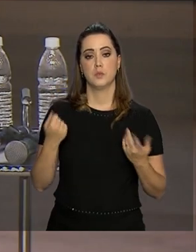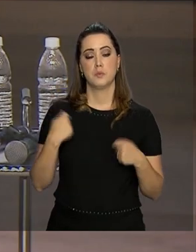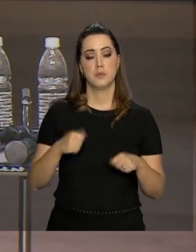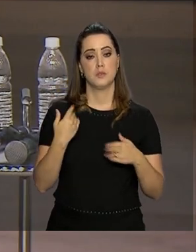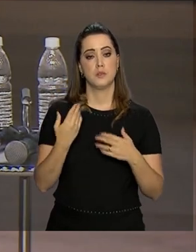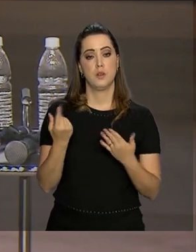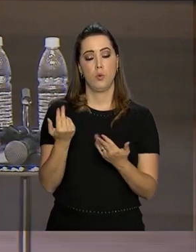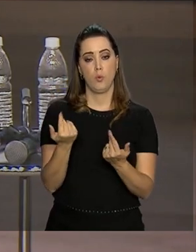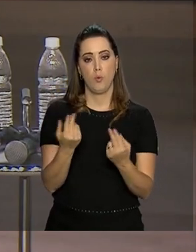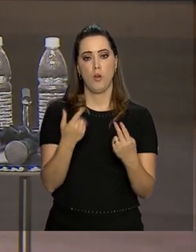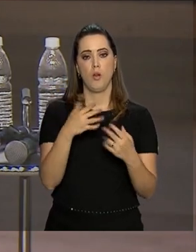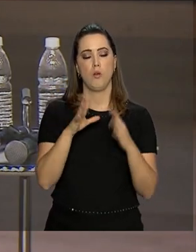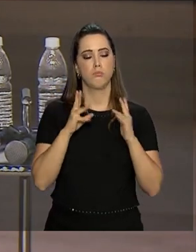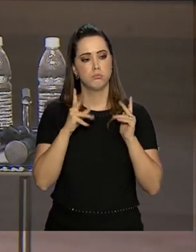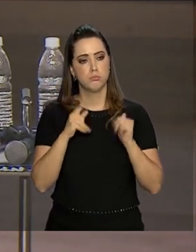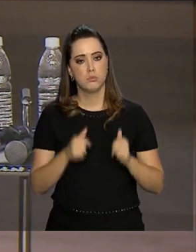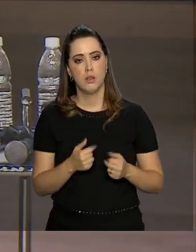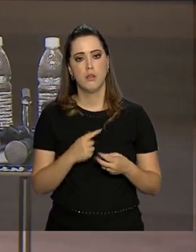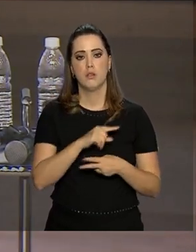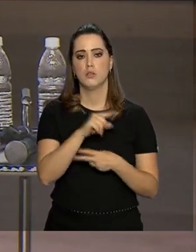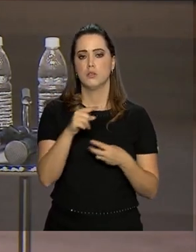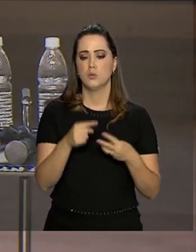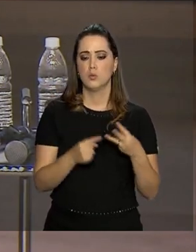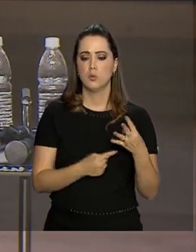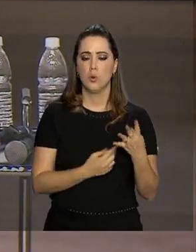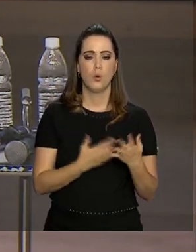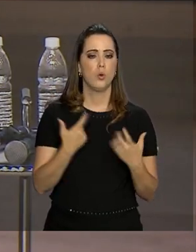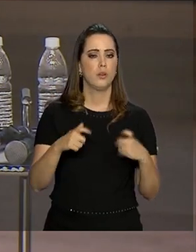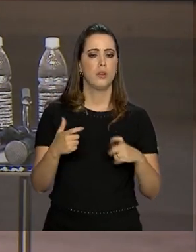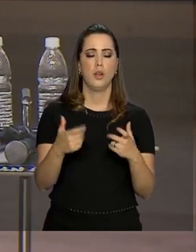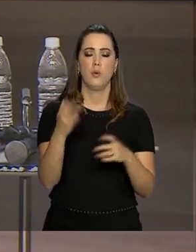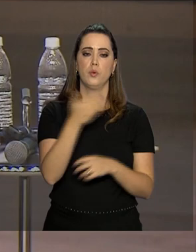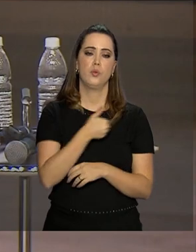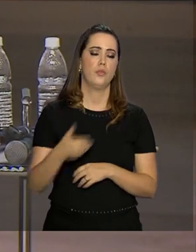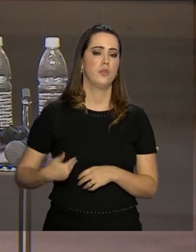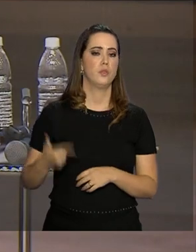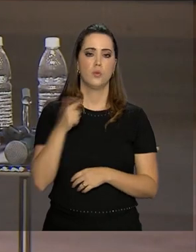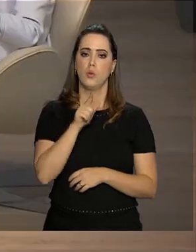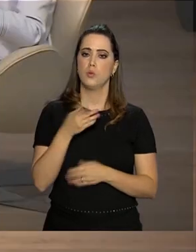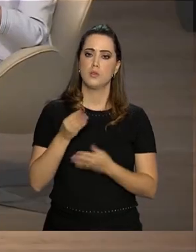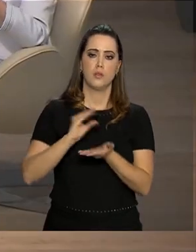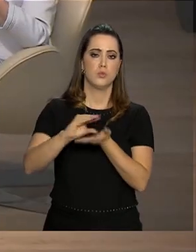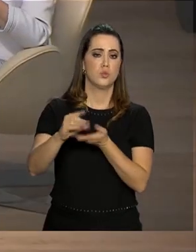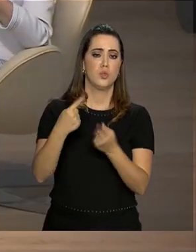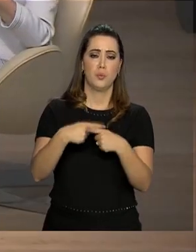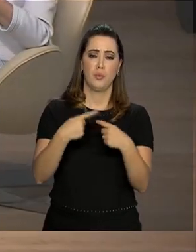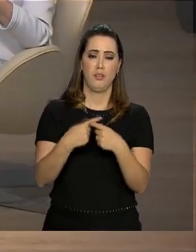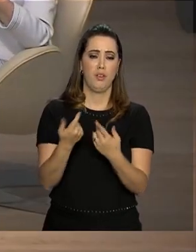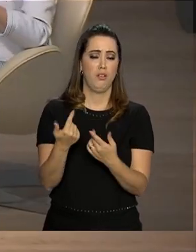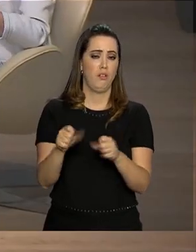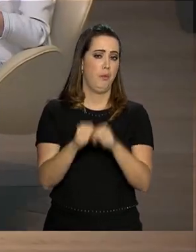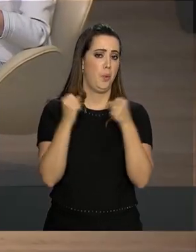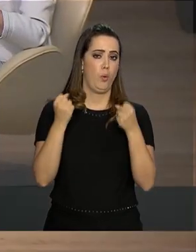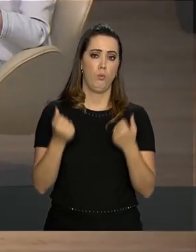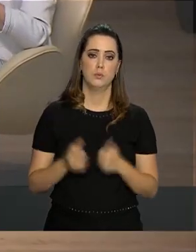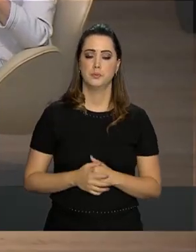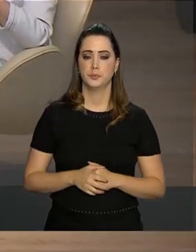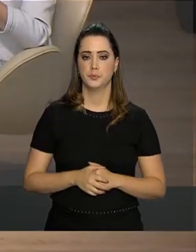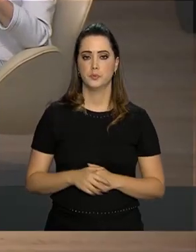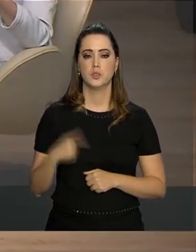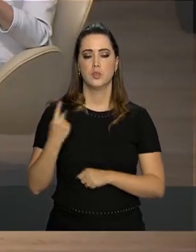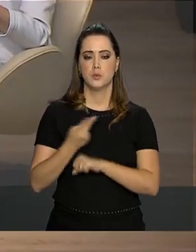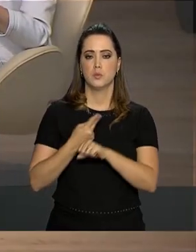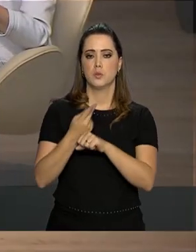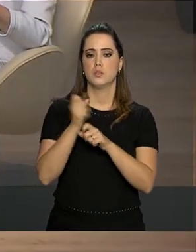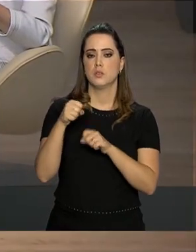buscar, sim, um